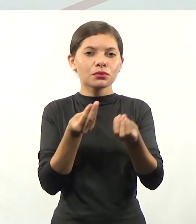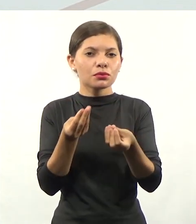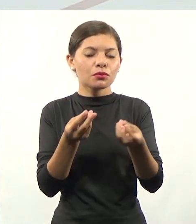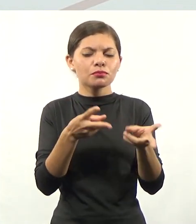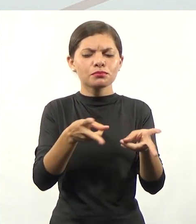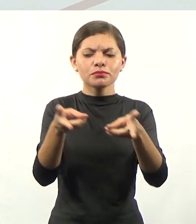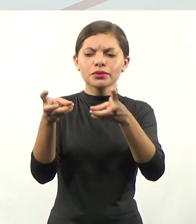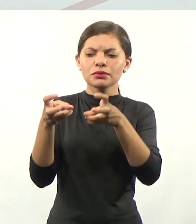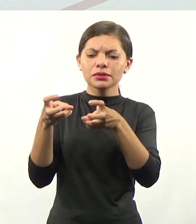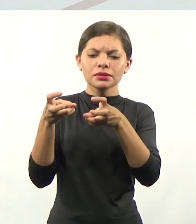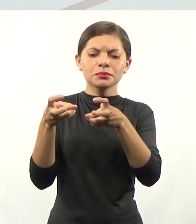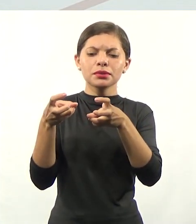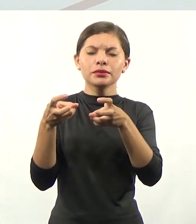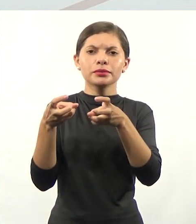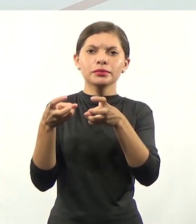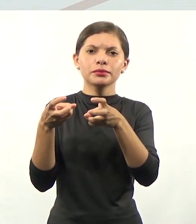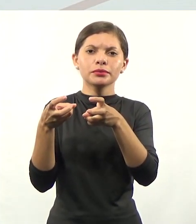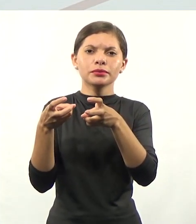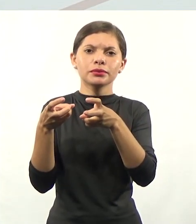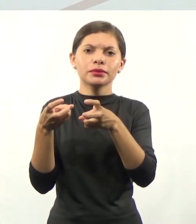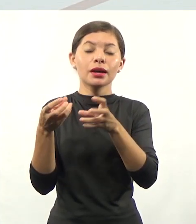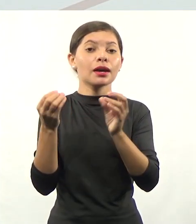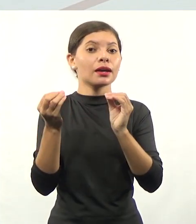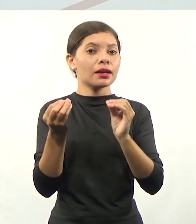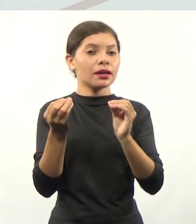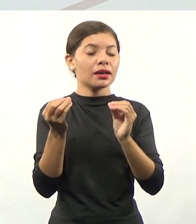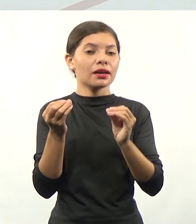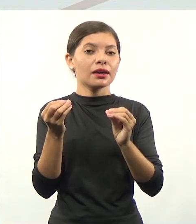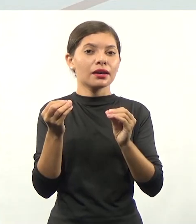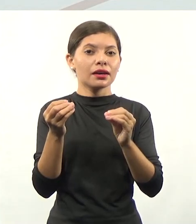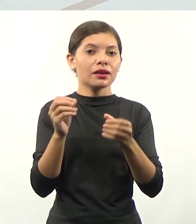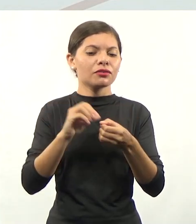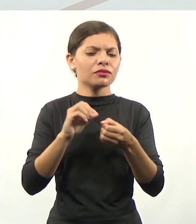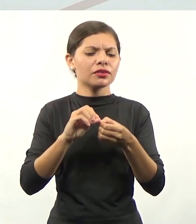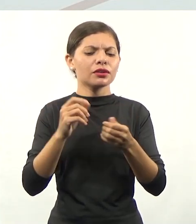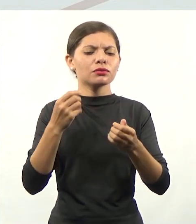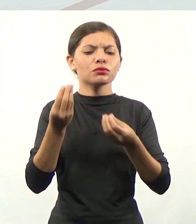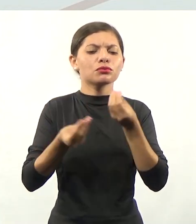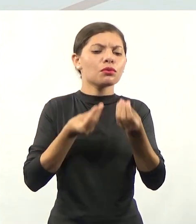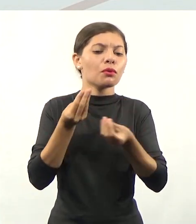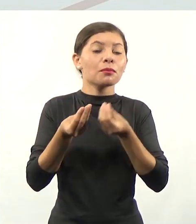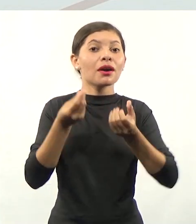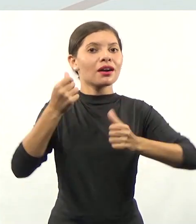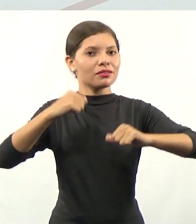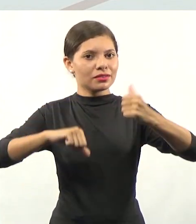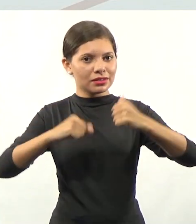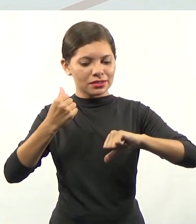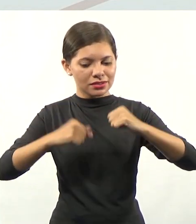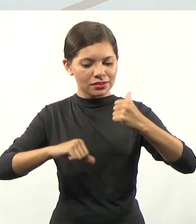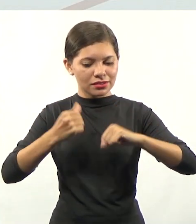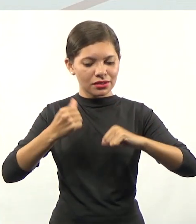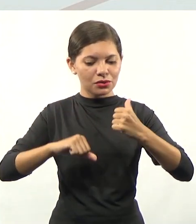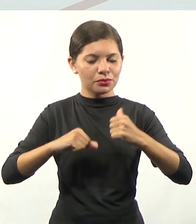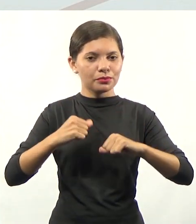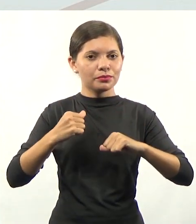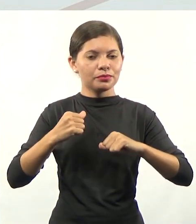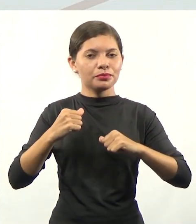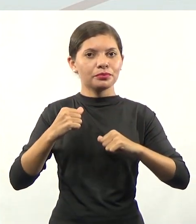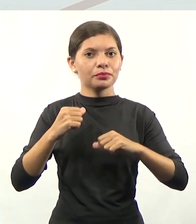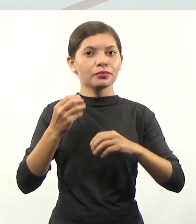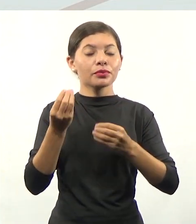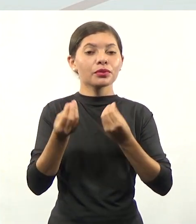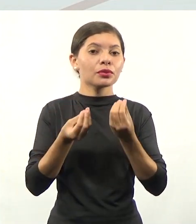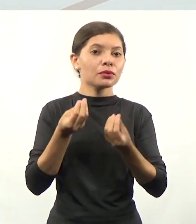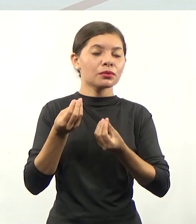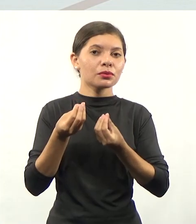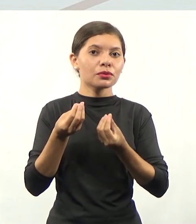de reconhecimento e credenciamento, eles são feitos a partir de avaliações do Ministério da Educação, que